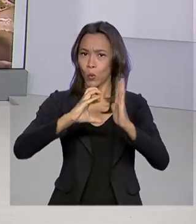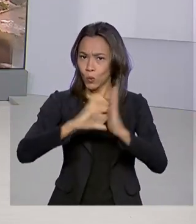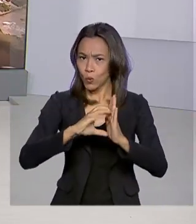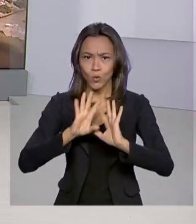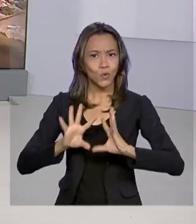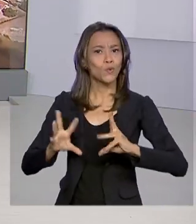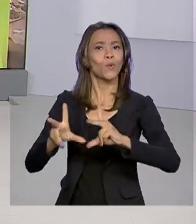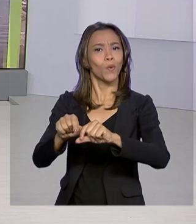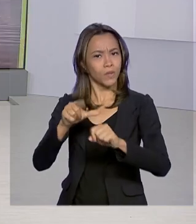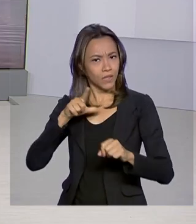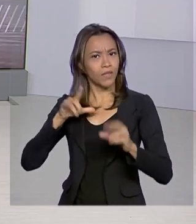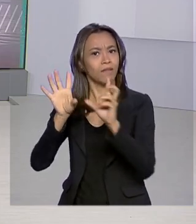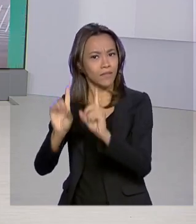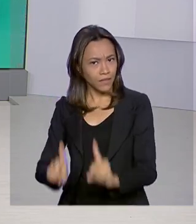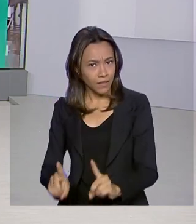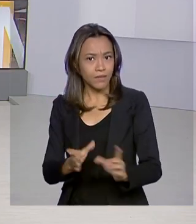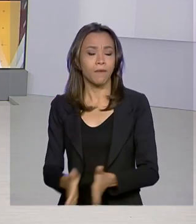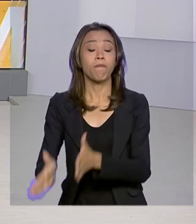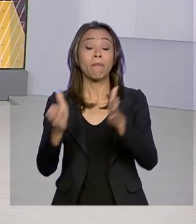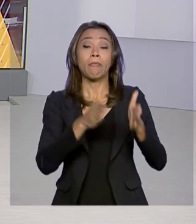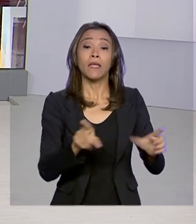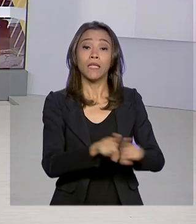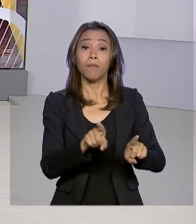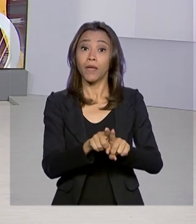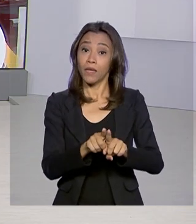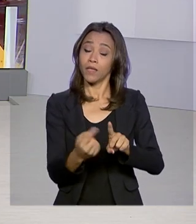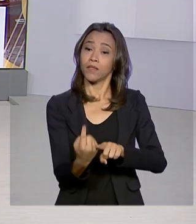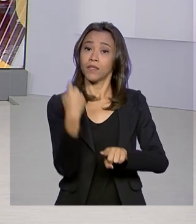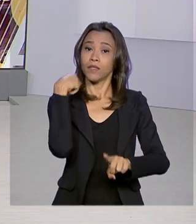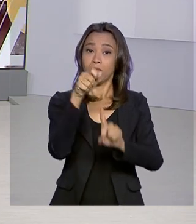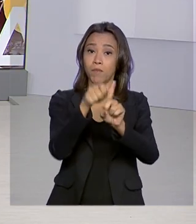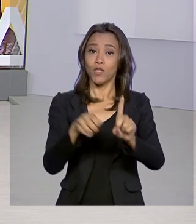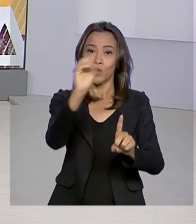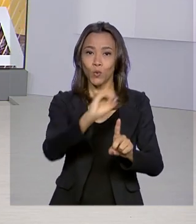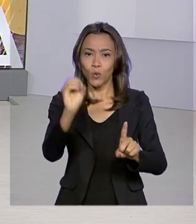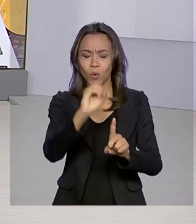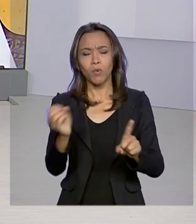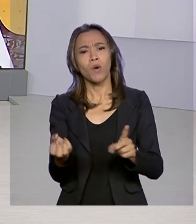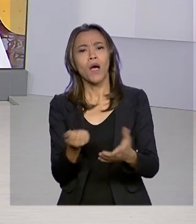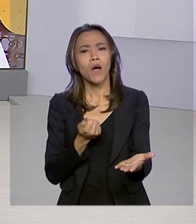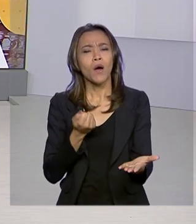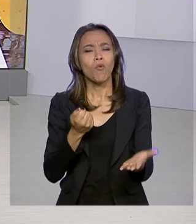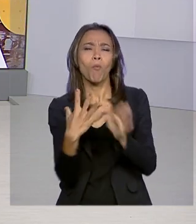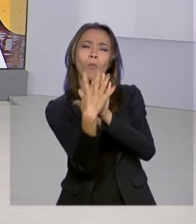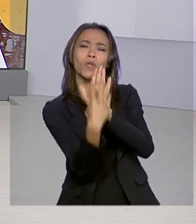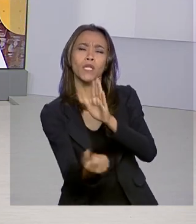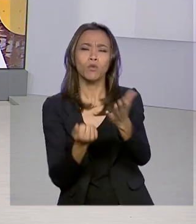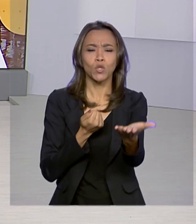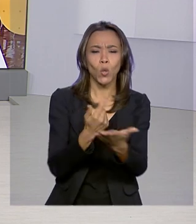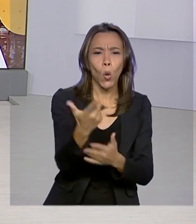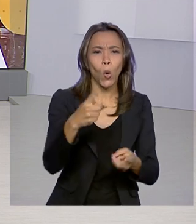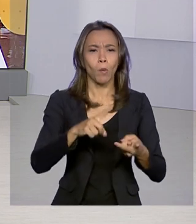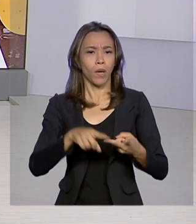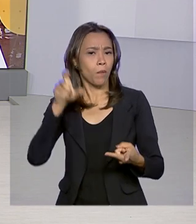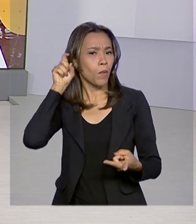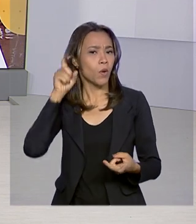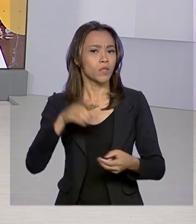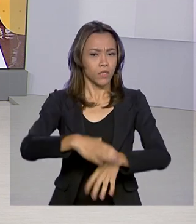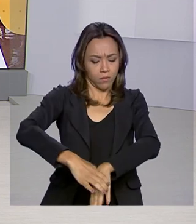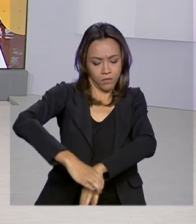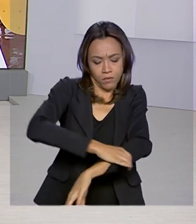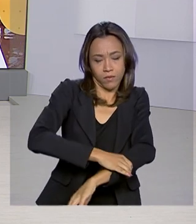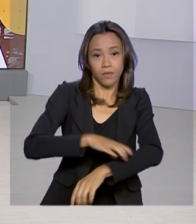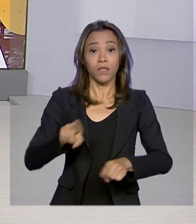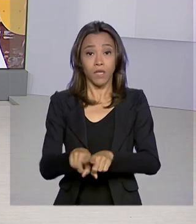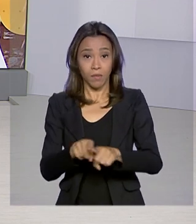com deficiência. Também lançou em outubro uma modalidade de compra de equipamentos como prótese, aparelho ortopédico